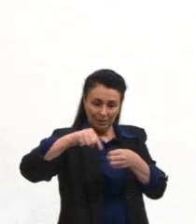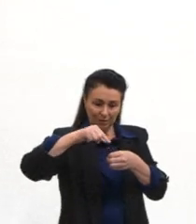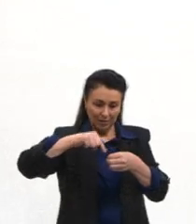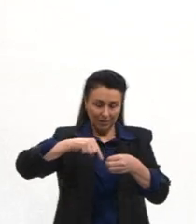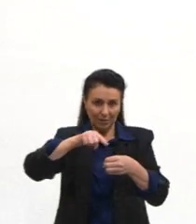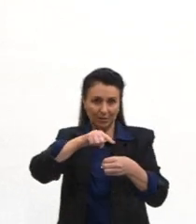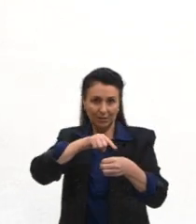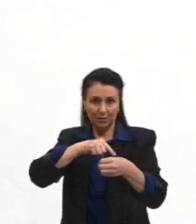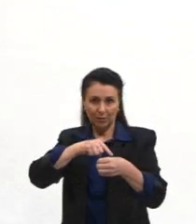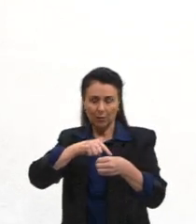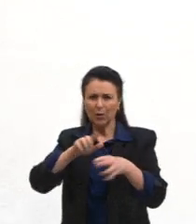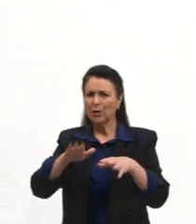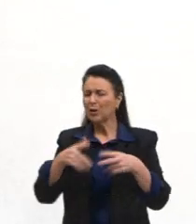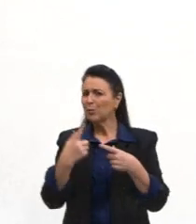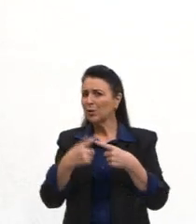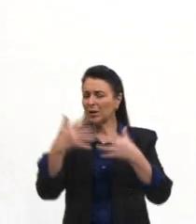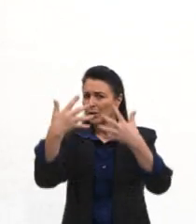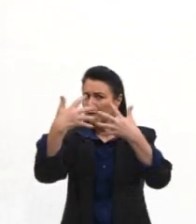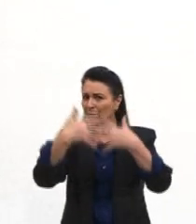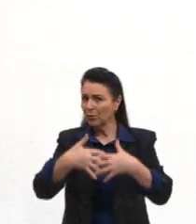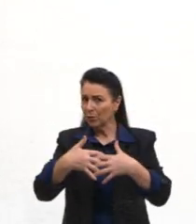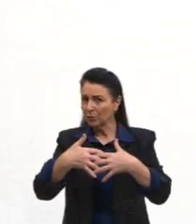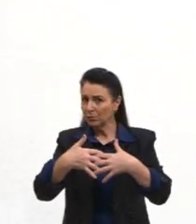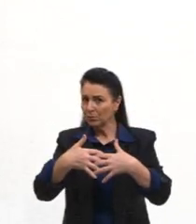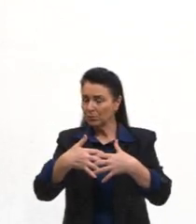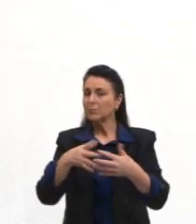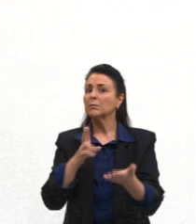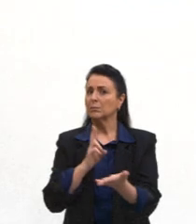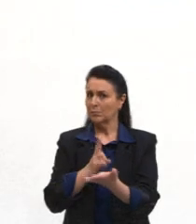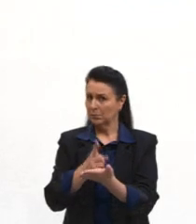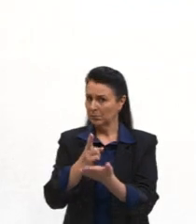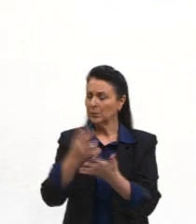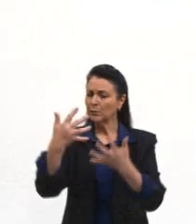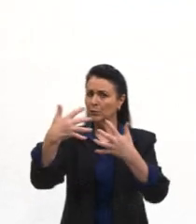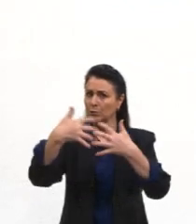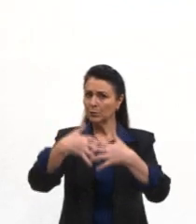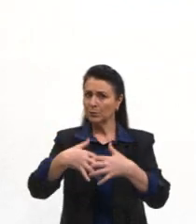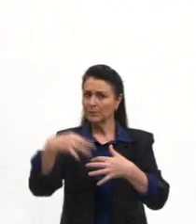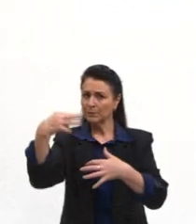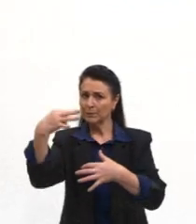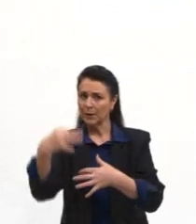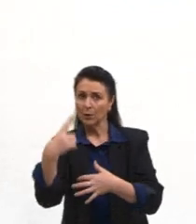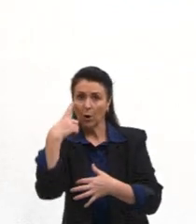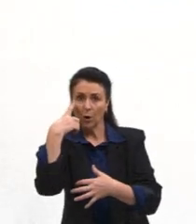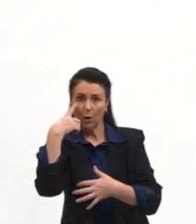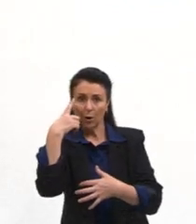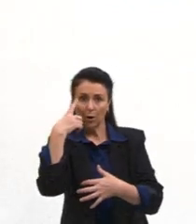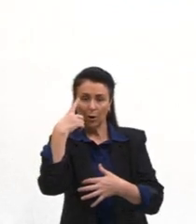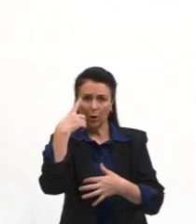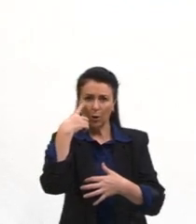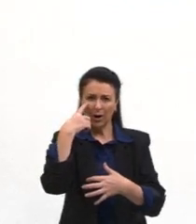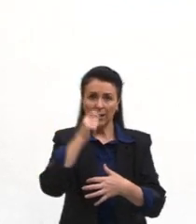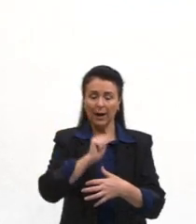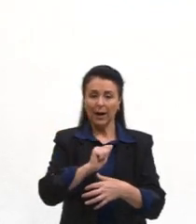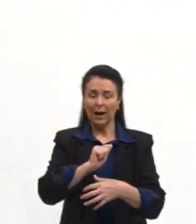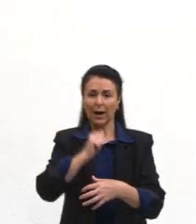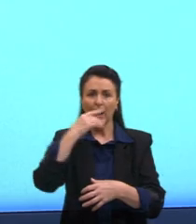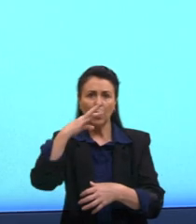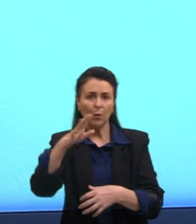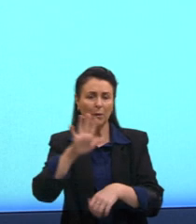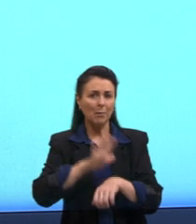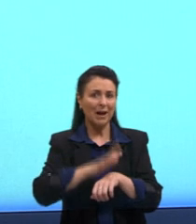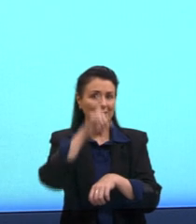funcionalmente ativos. Então, o alburno, olhe na imagem, essa parte mais amareladinha,